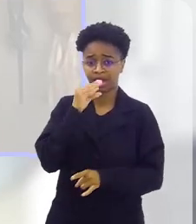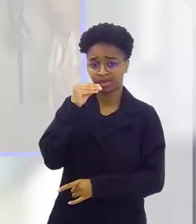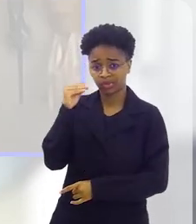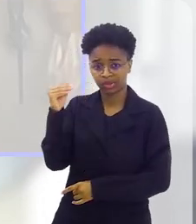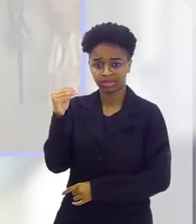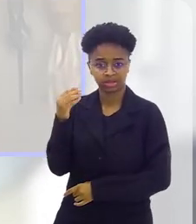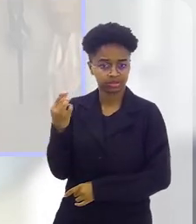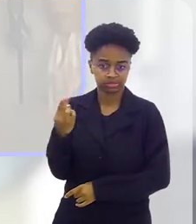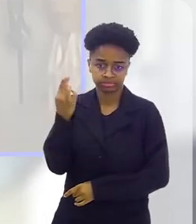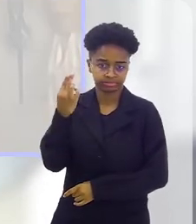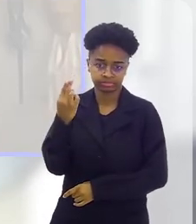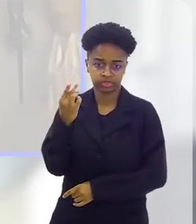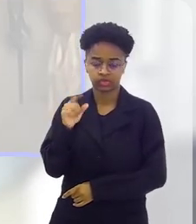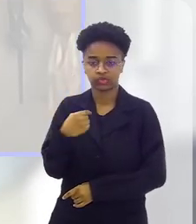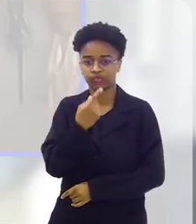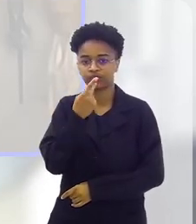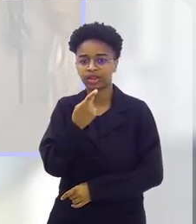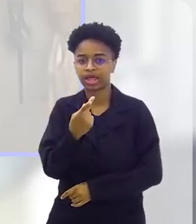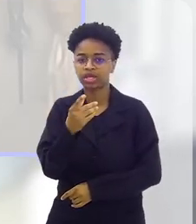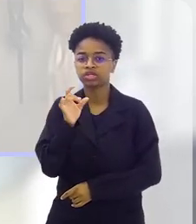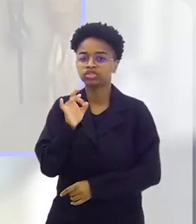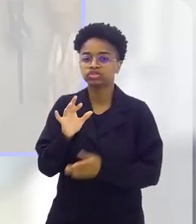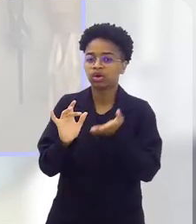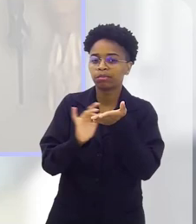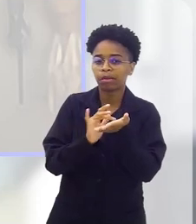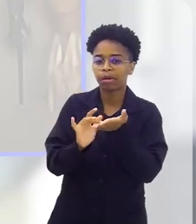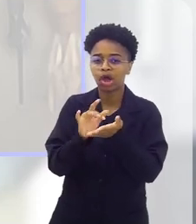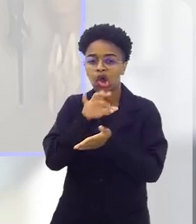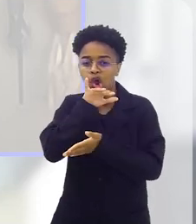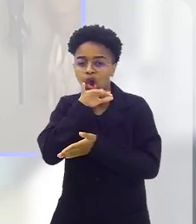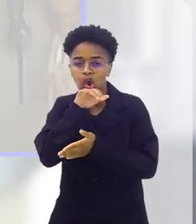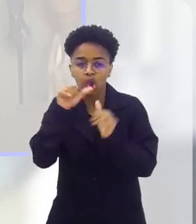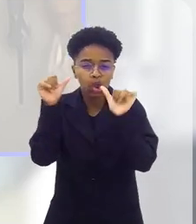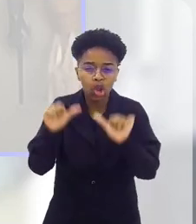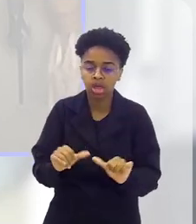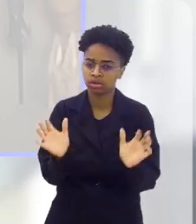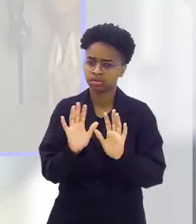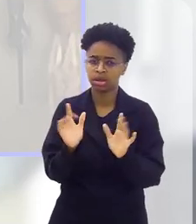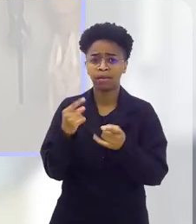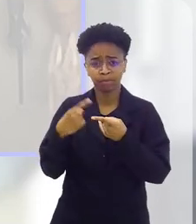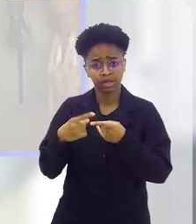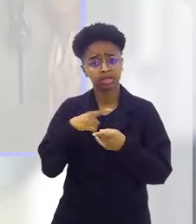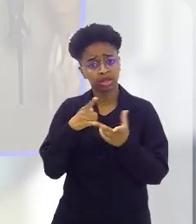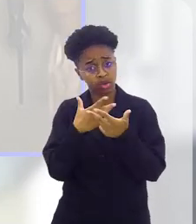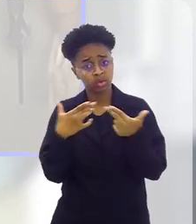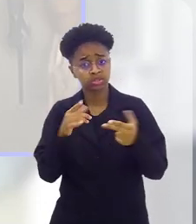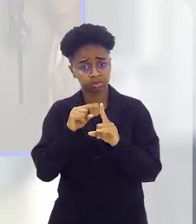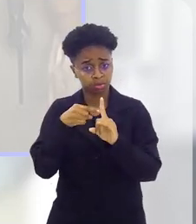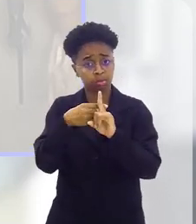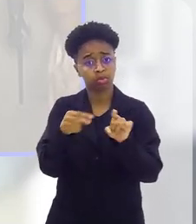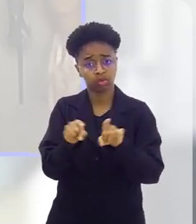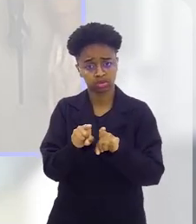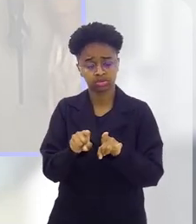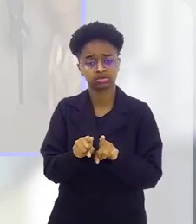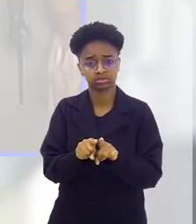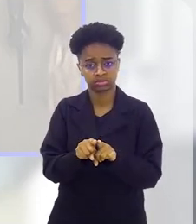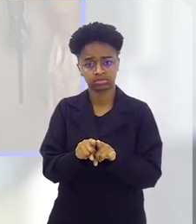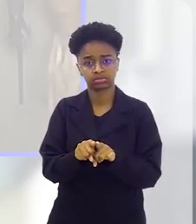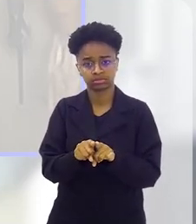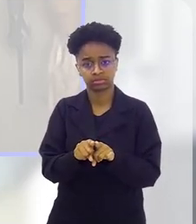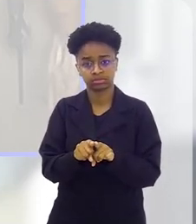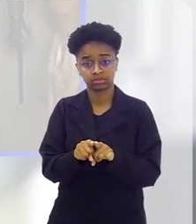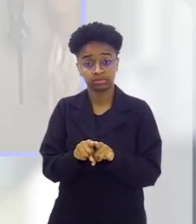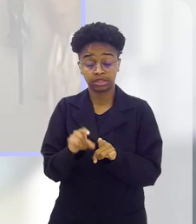na adolescência, a gente colocar a tela somente como vilã, porque ela traz coisas muito positivas